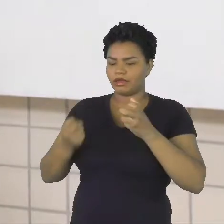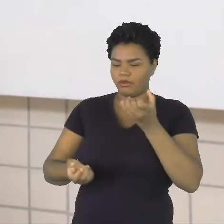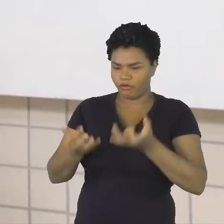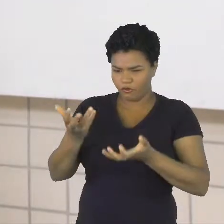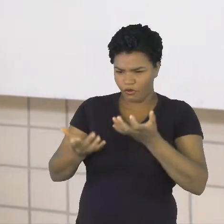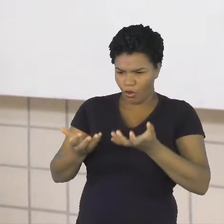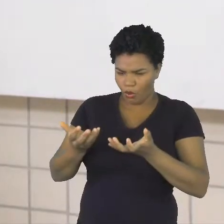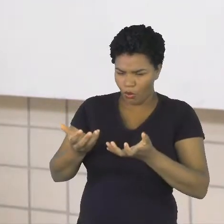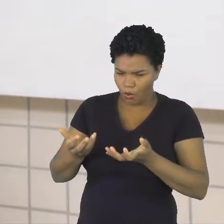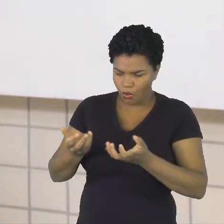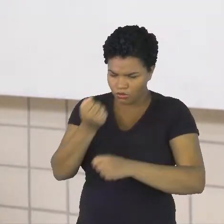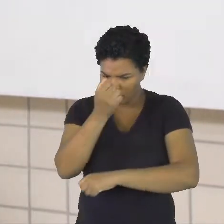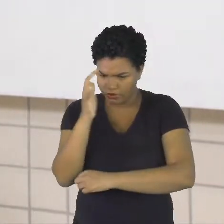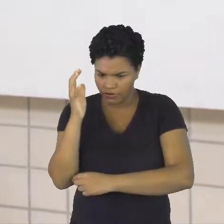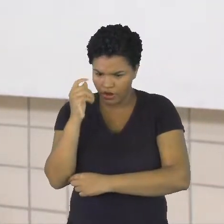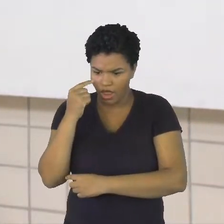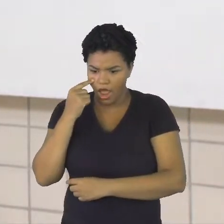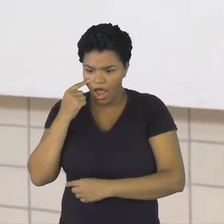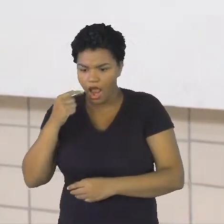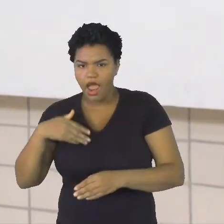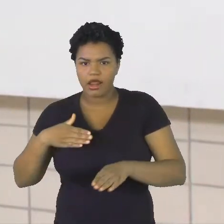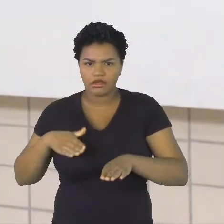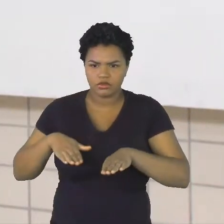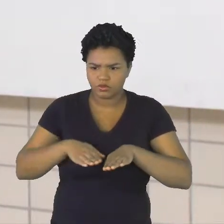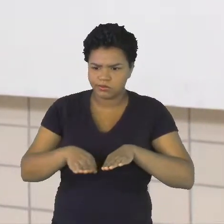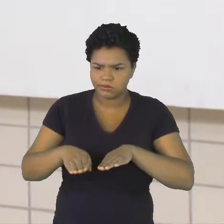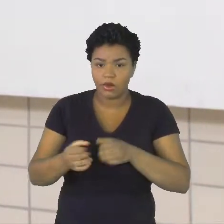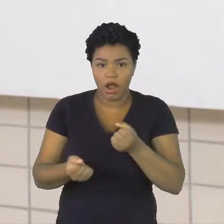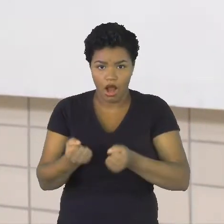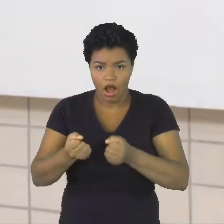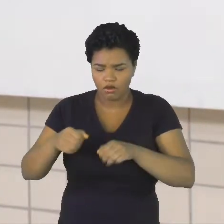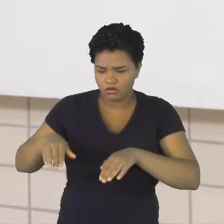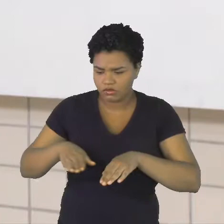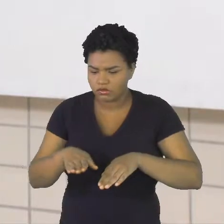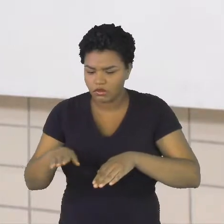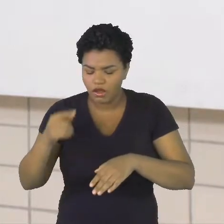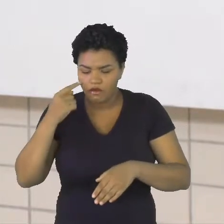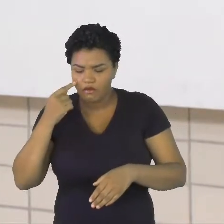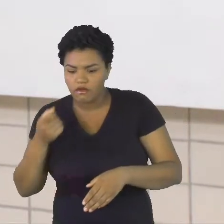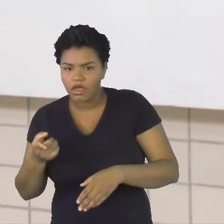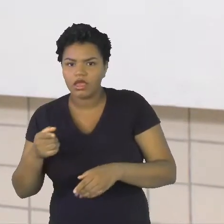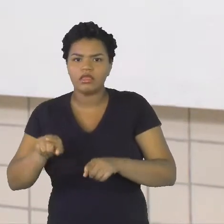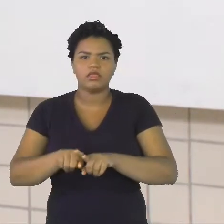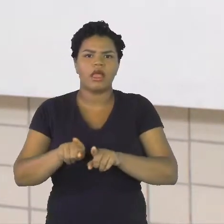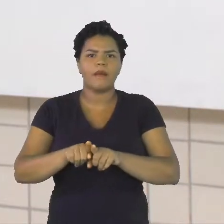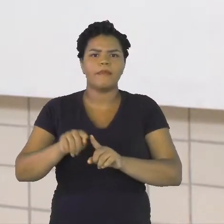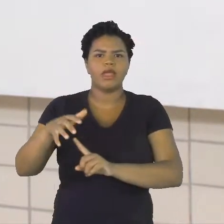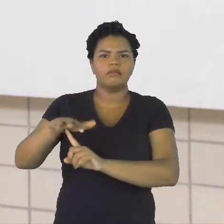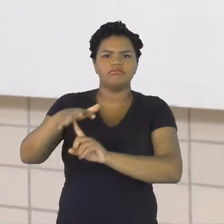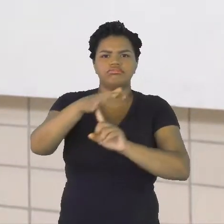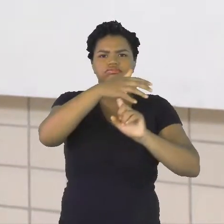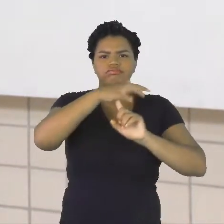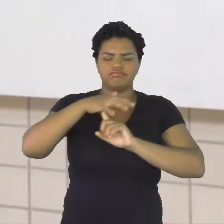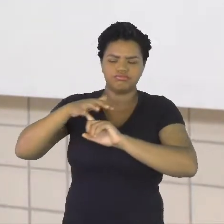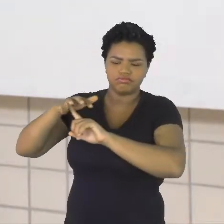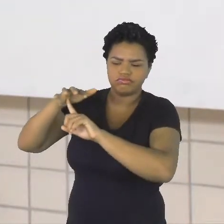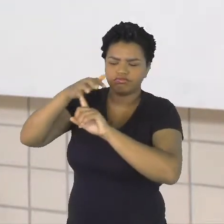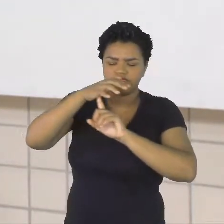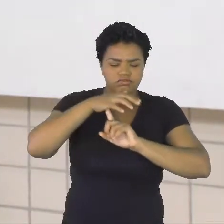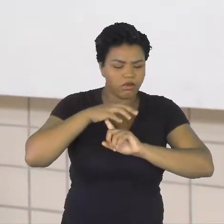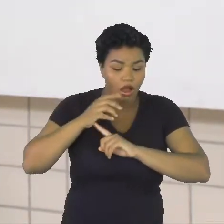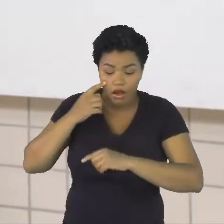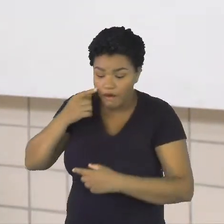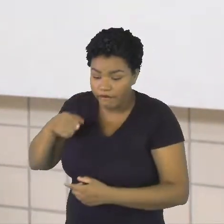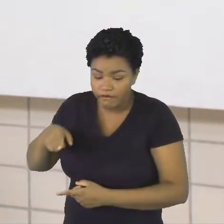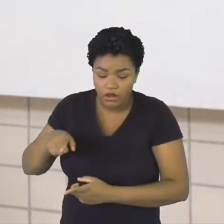fazem o patrulhamento terrestre e também aéreo, utilizando drone ou aeronaves, e aí eles